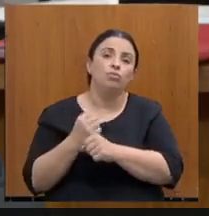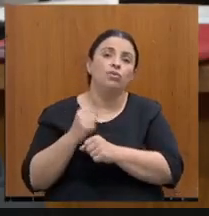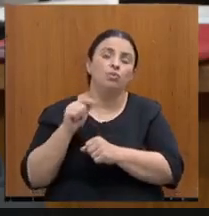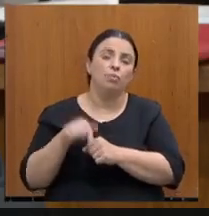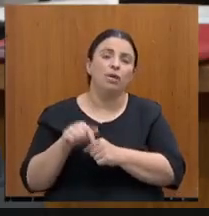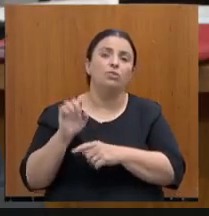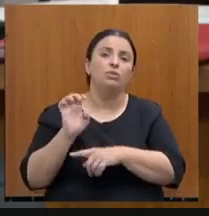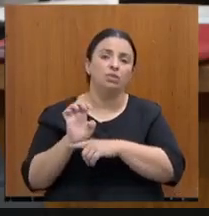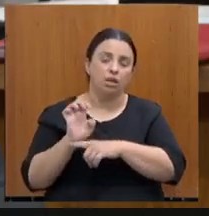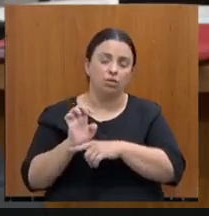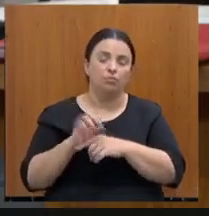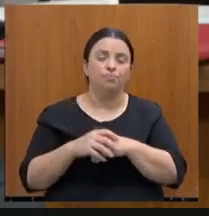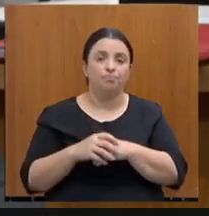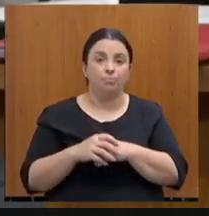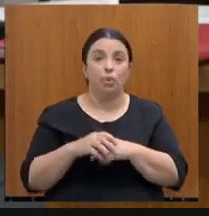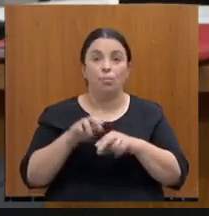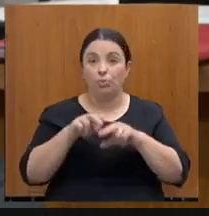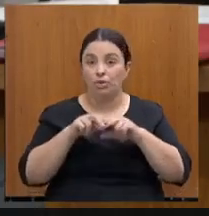Sim,